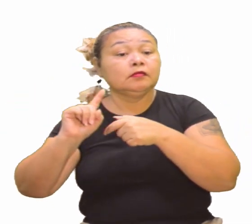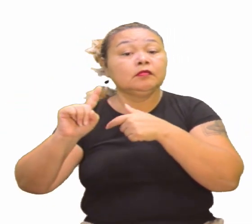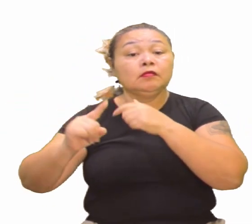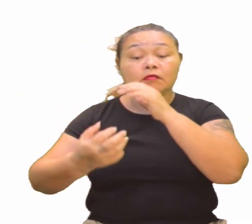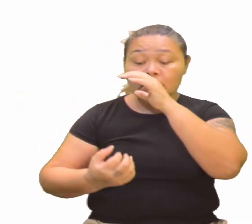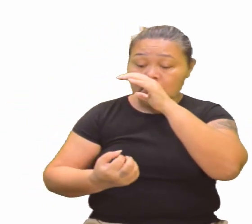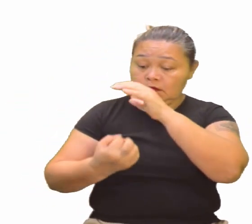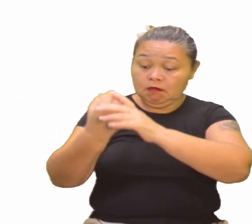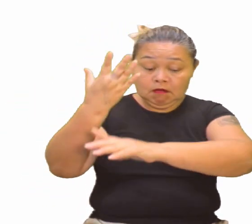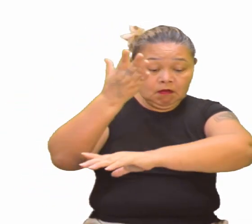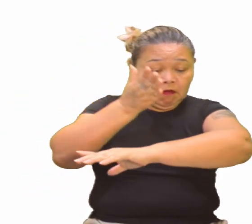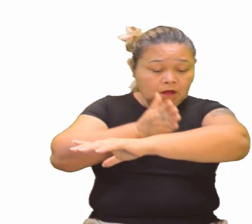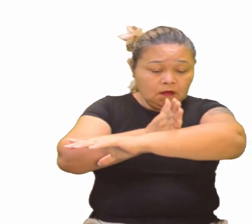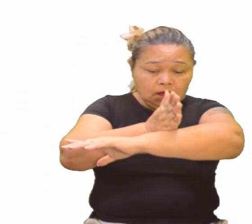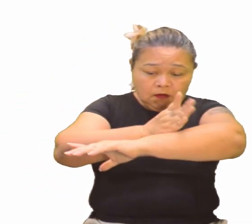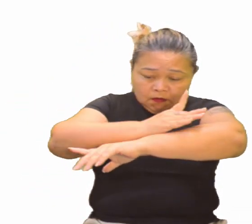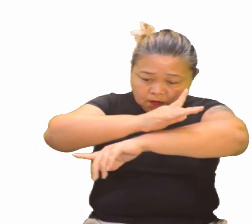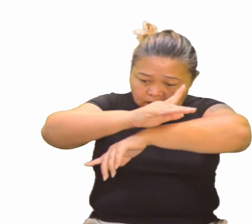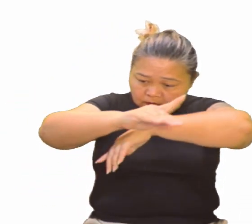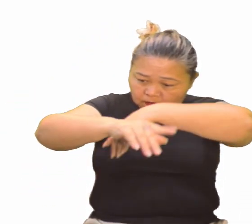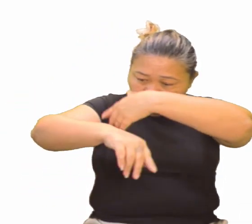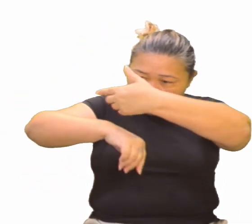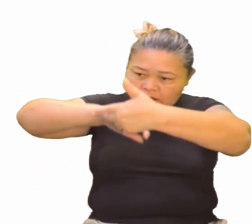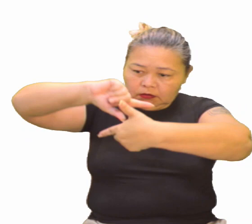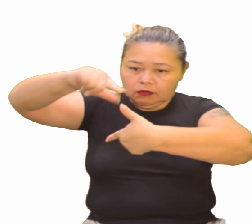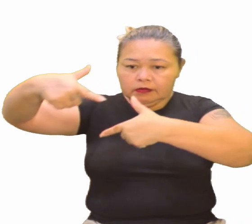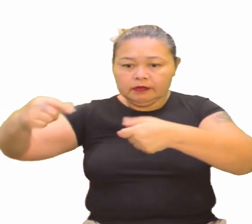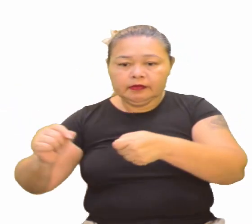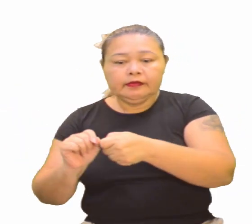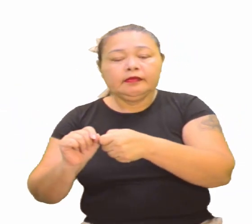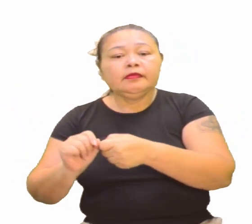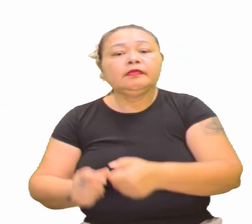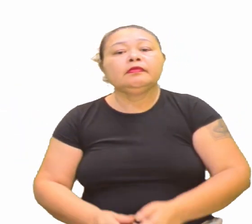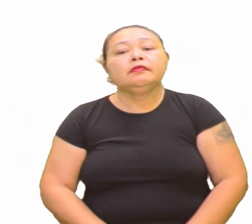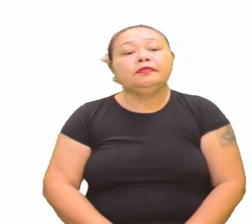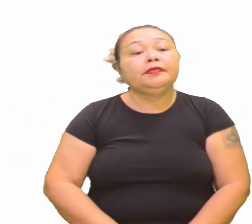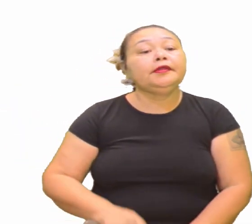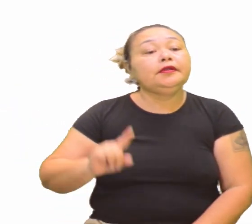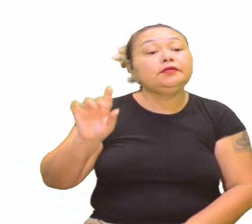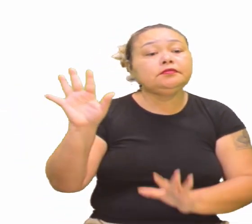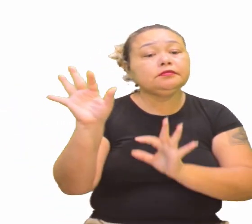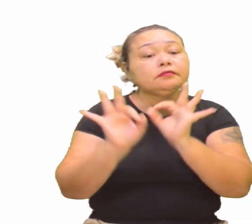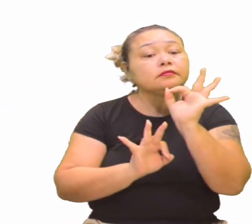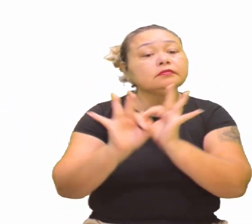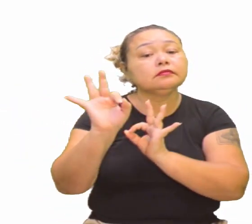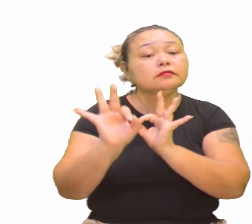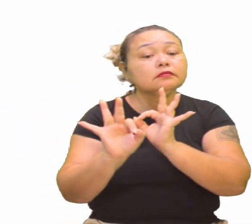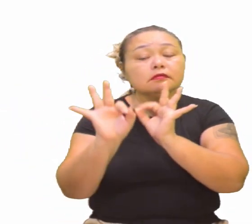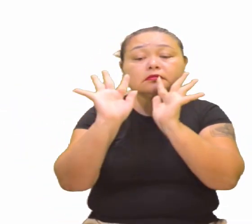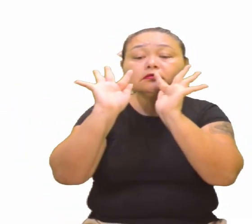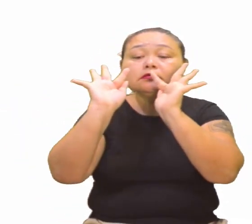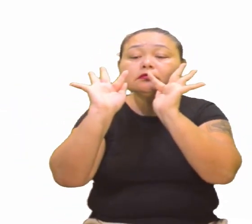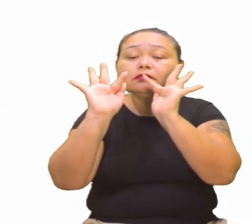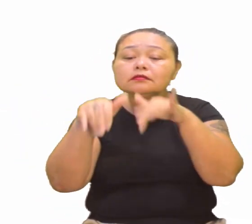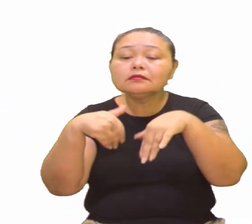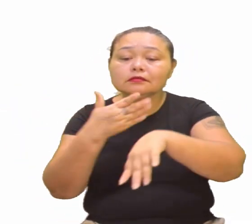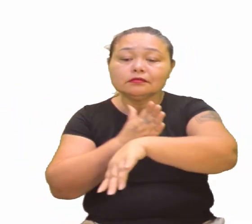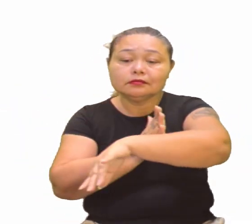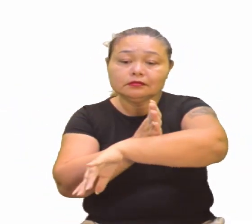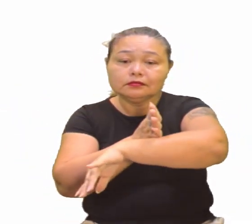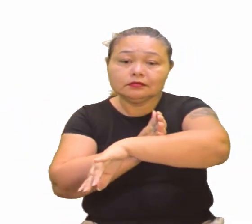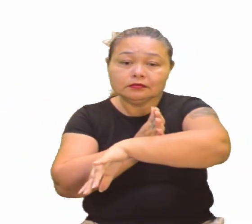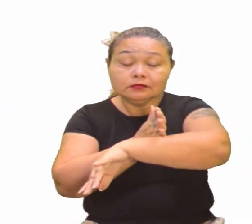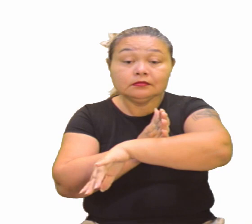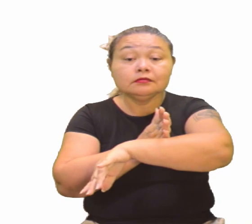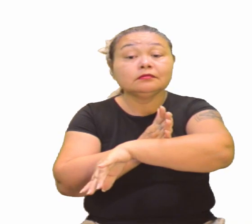nasceu aqui e foi colhido aqui, ó. Ela é preparada lá, nesse final da